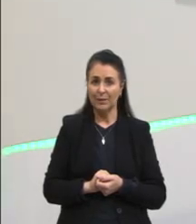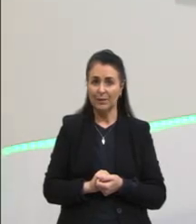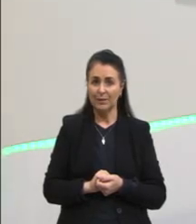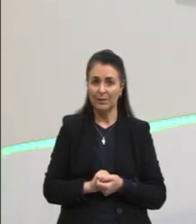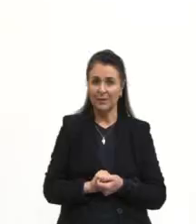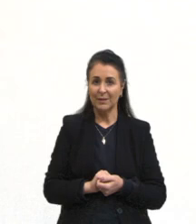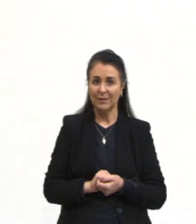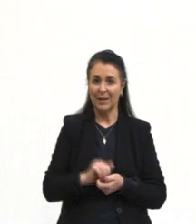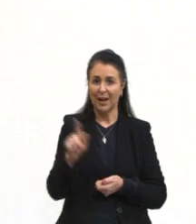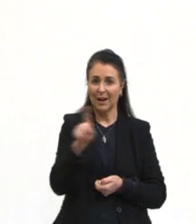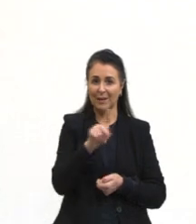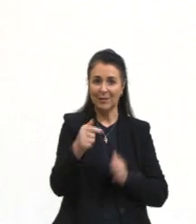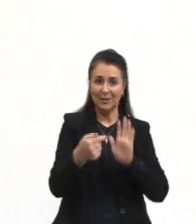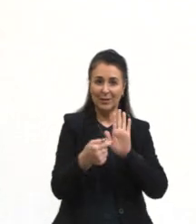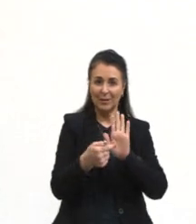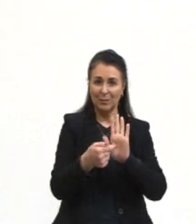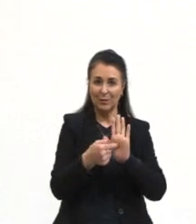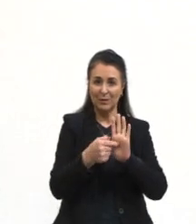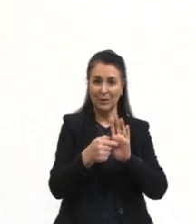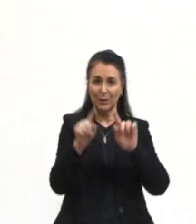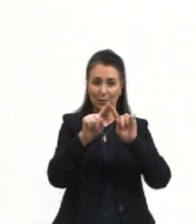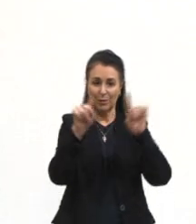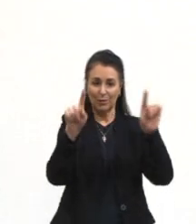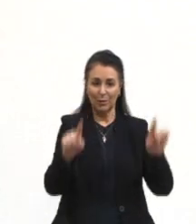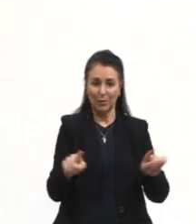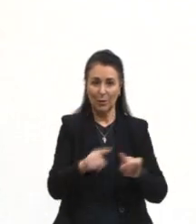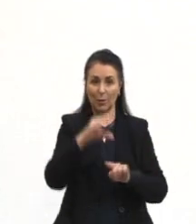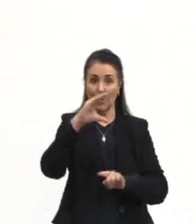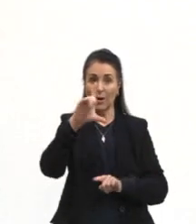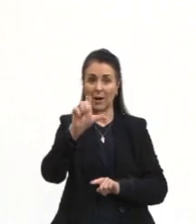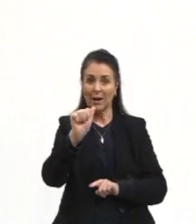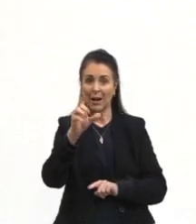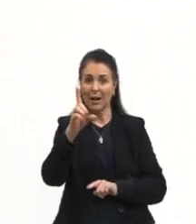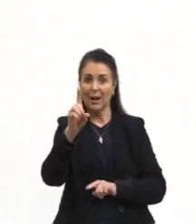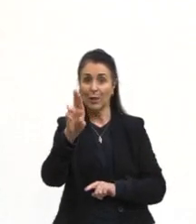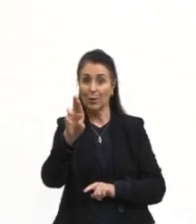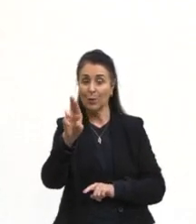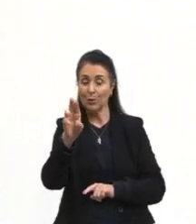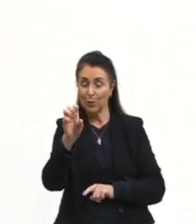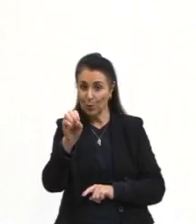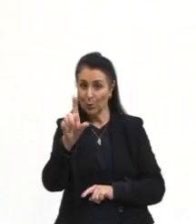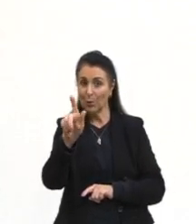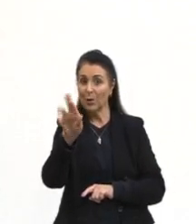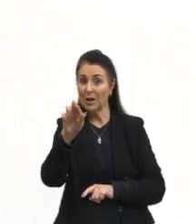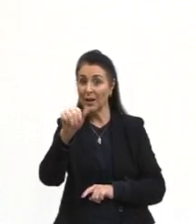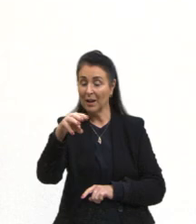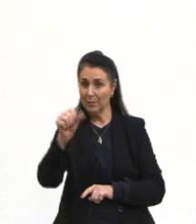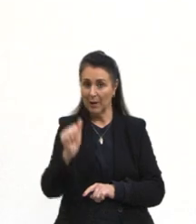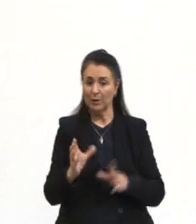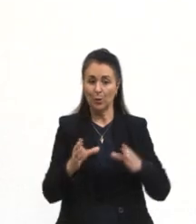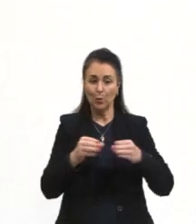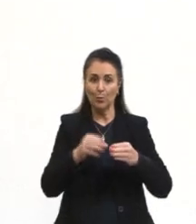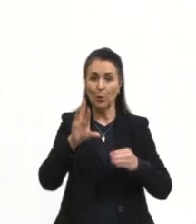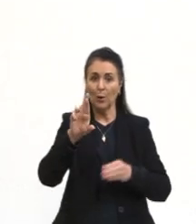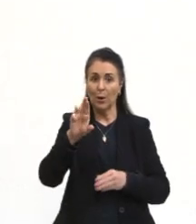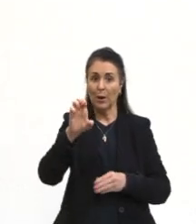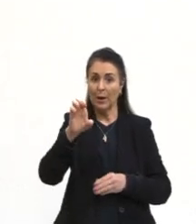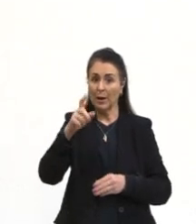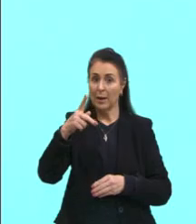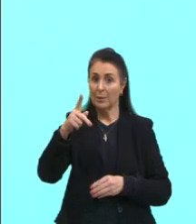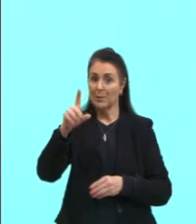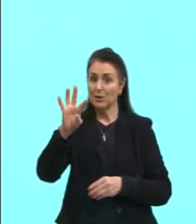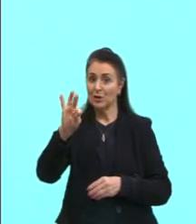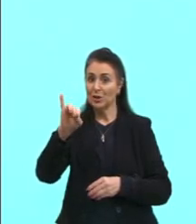Aqui, então, o cladograma, né, gente? Mostrando que o grupo reptilha, que é esse grupo aqui,